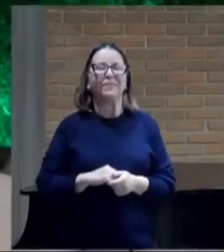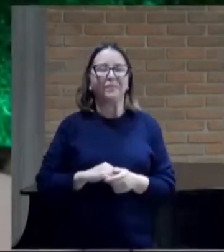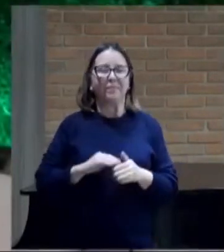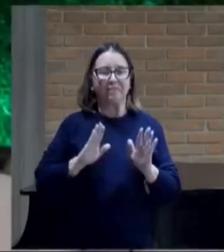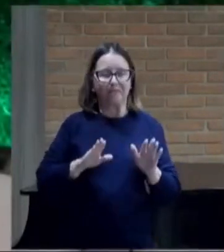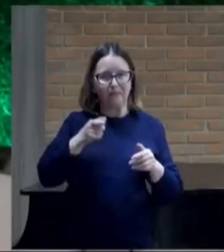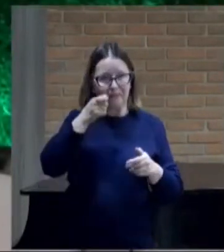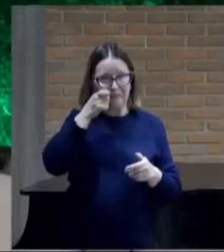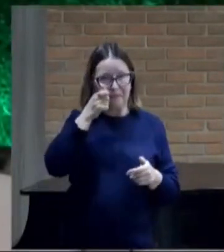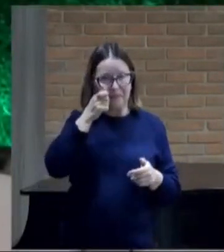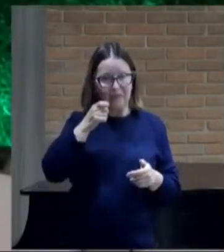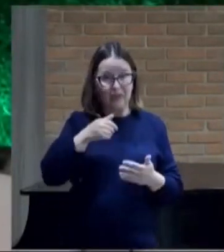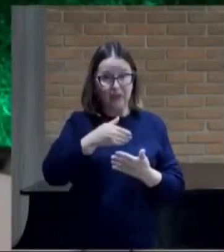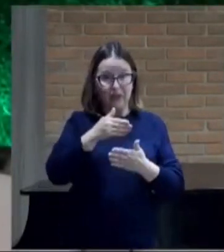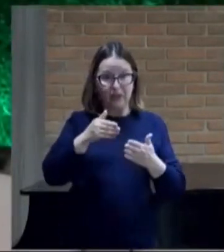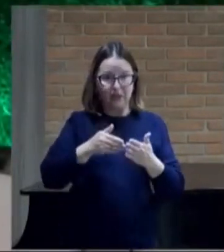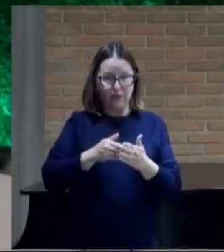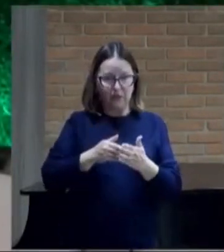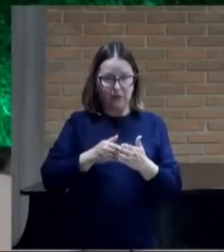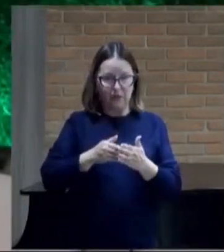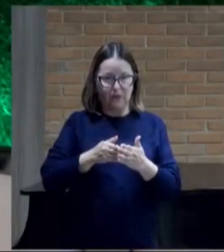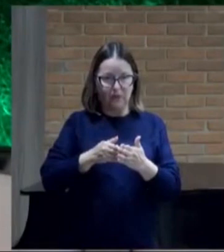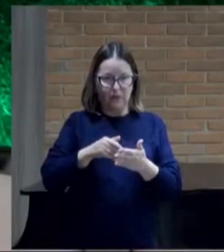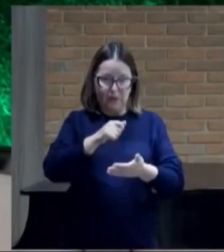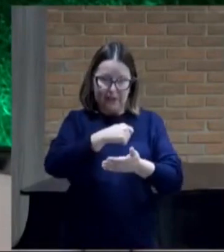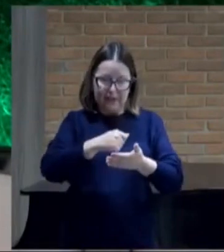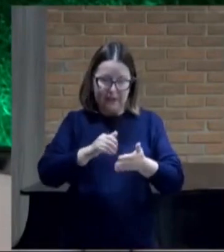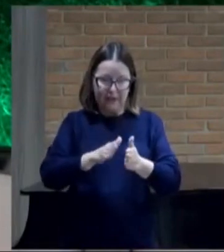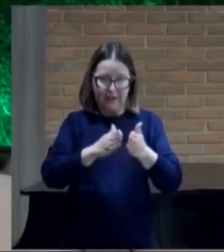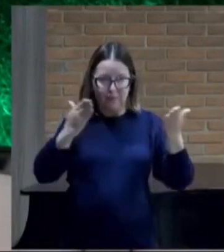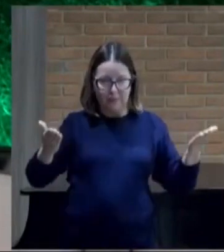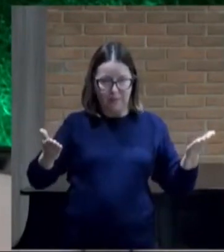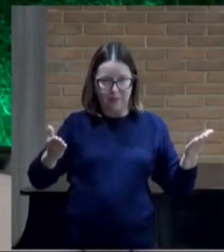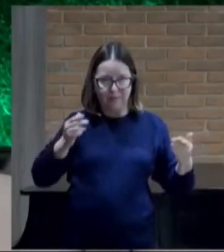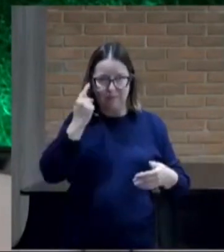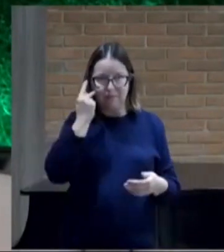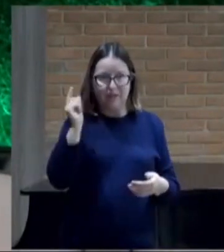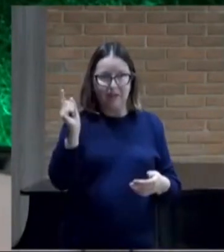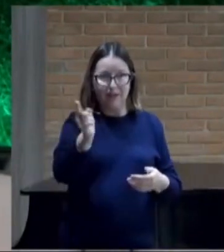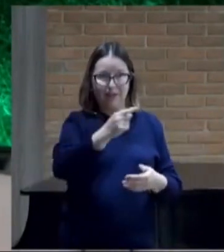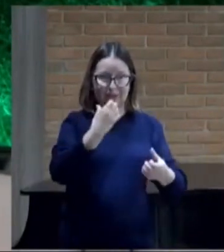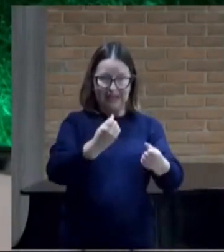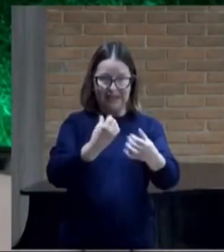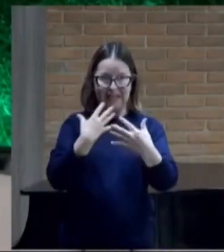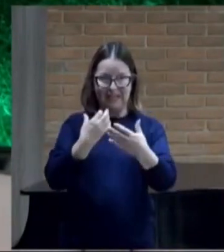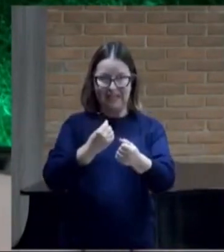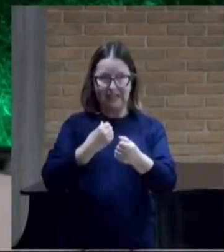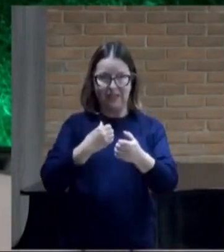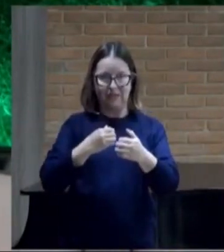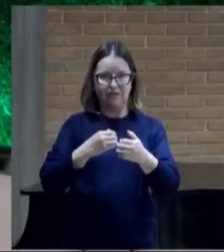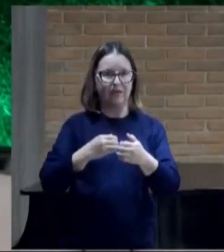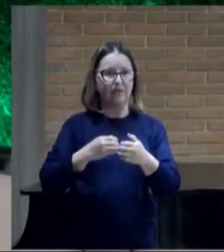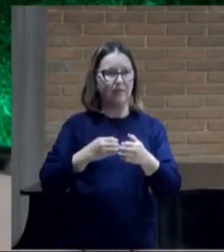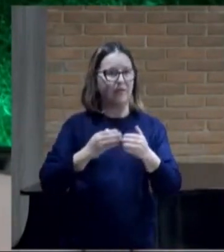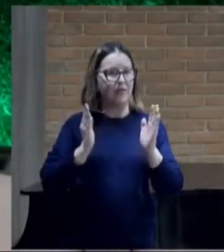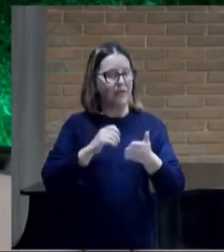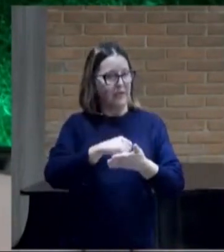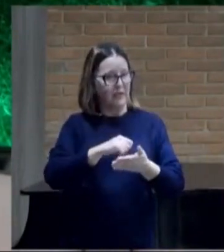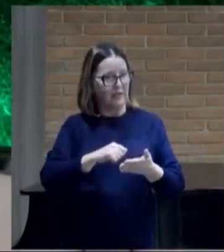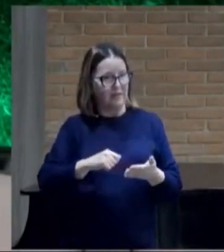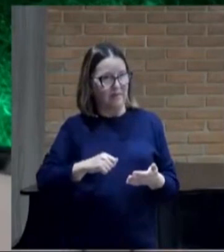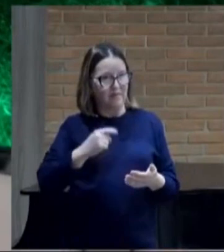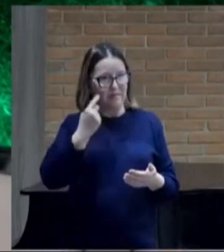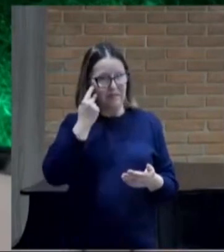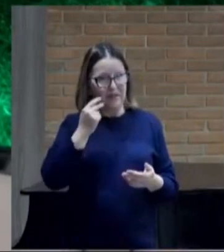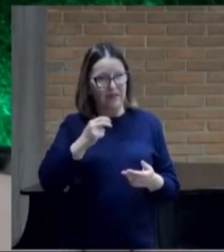reparasse Porque tudo quanto foi escrito Para o nosso ensino Foi escrito Para que pela